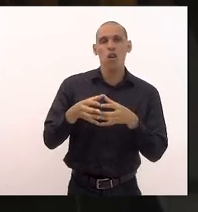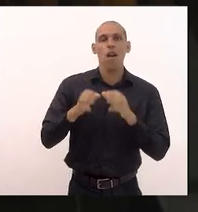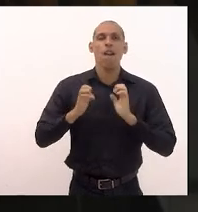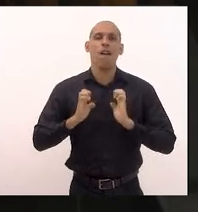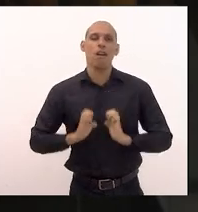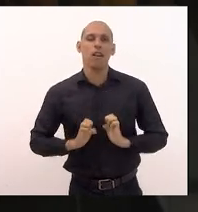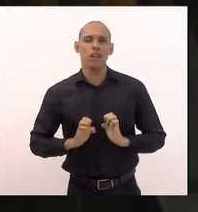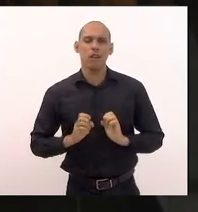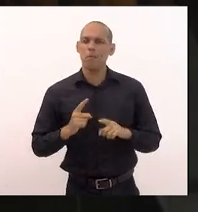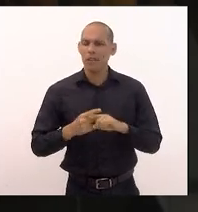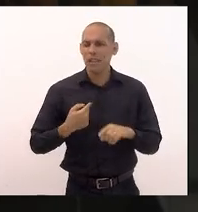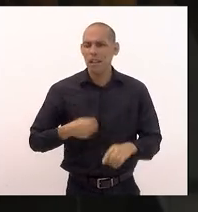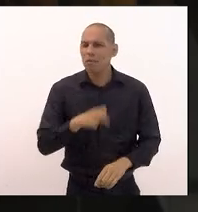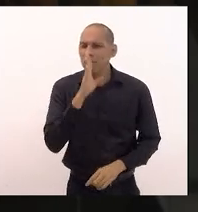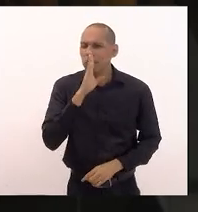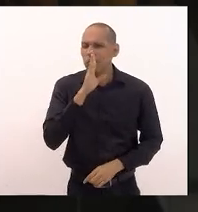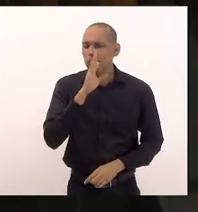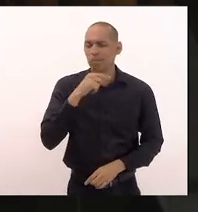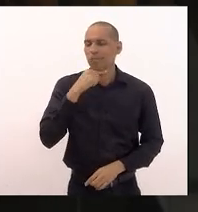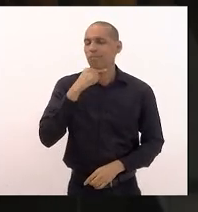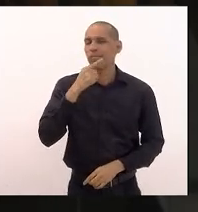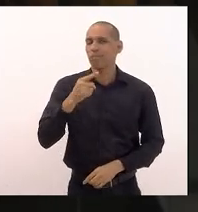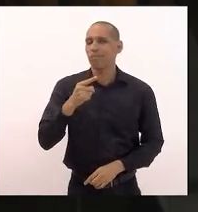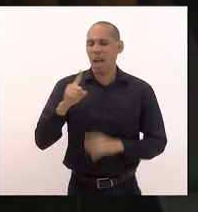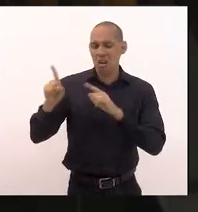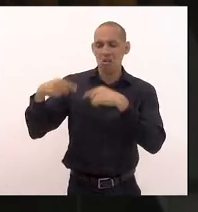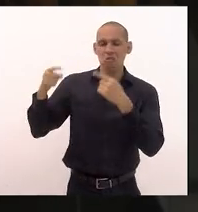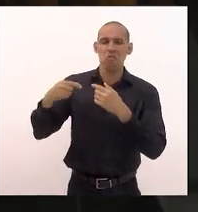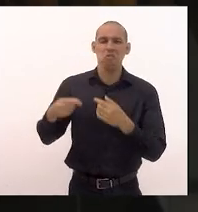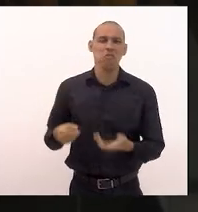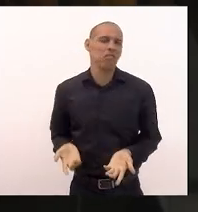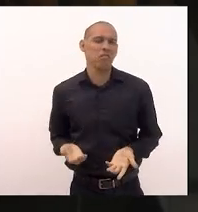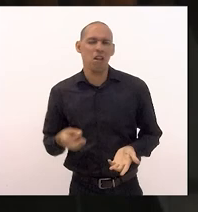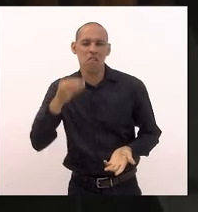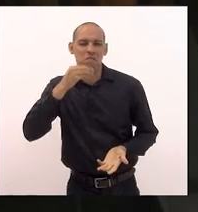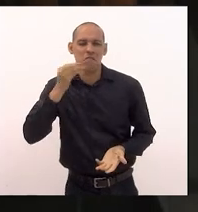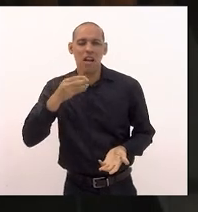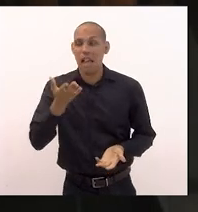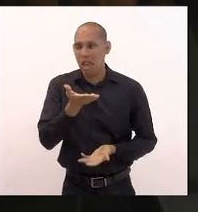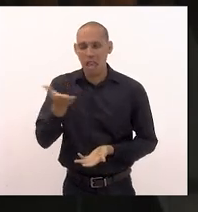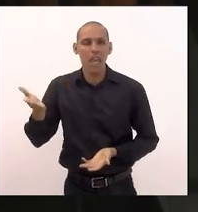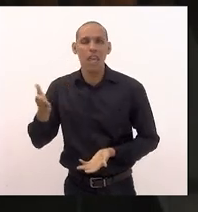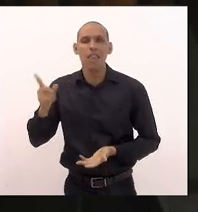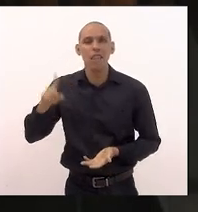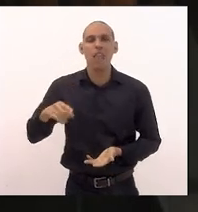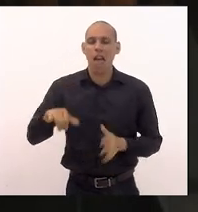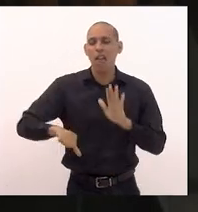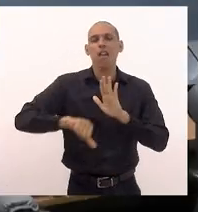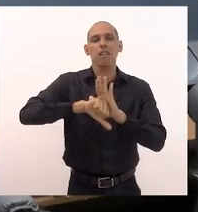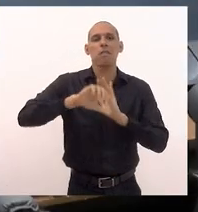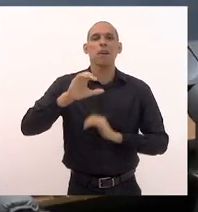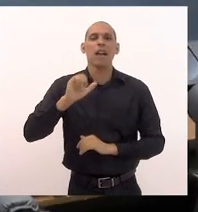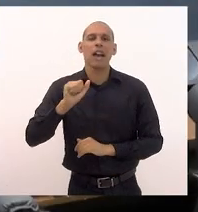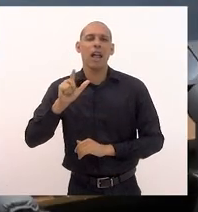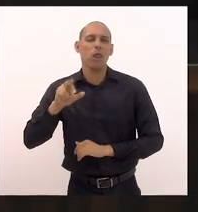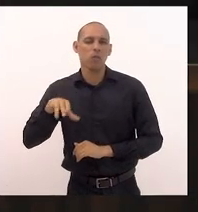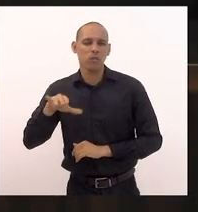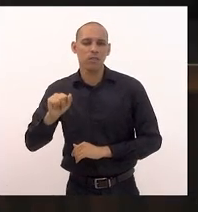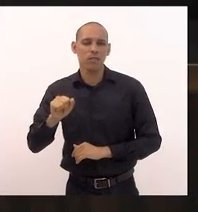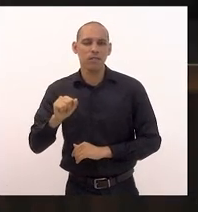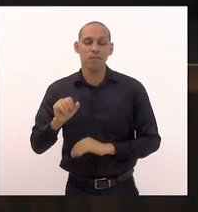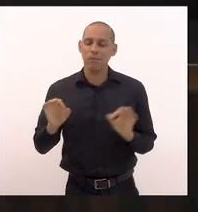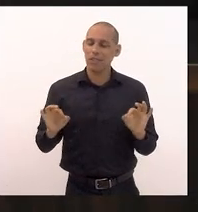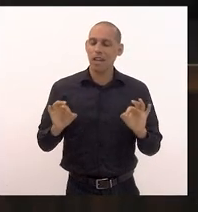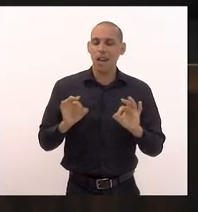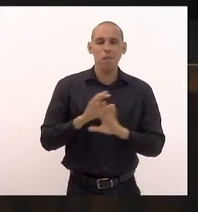vão me silenciar com acusações levianas estes sim que cometem o crime de calúnia muito obrigado presidente encerrado